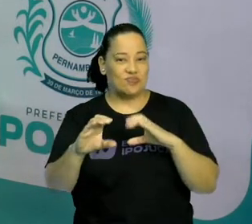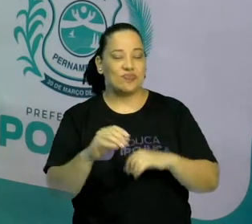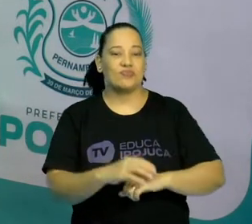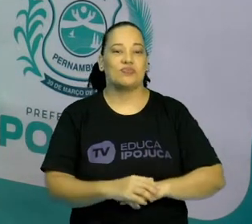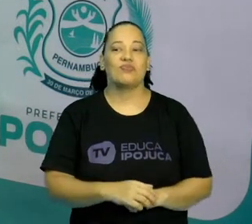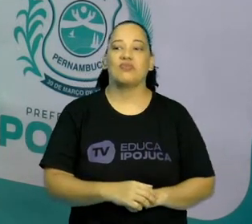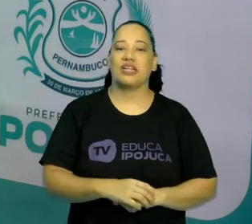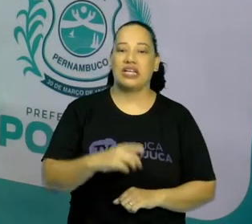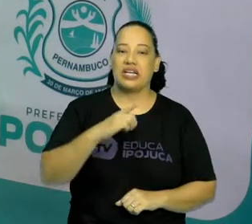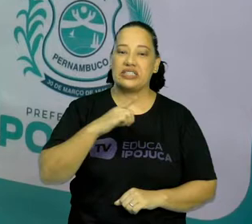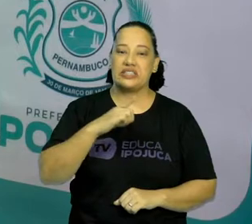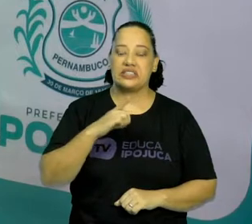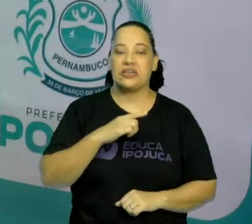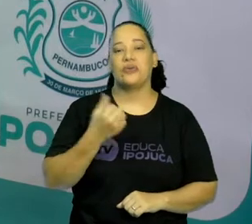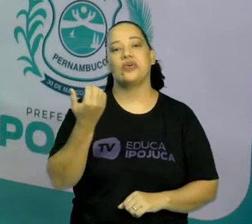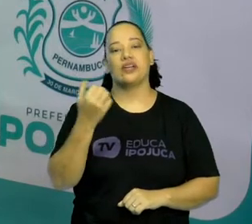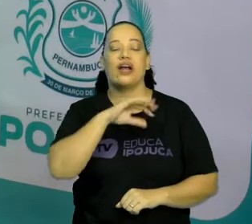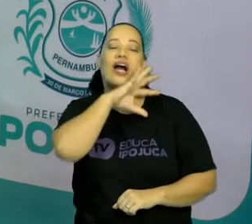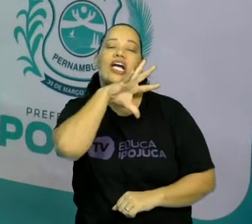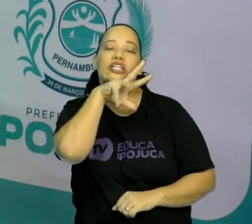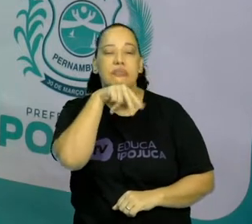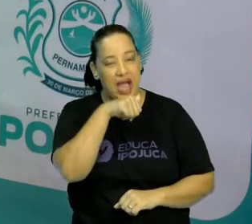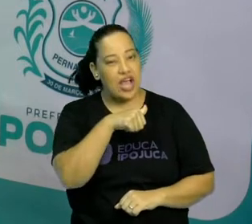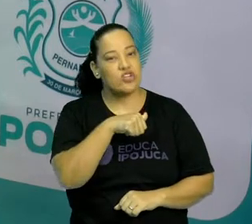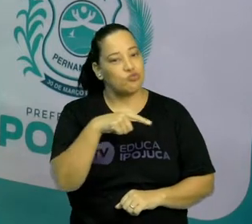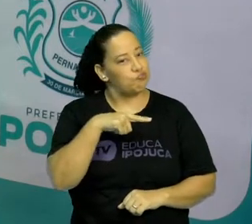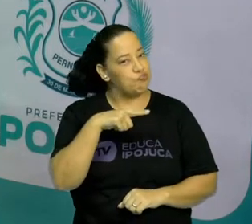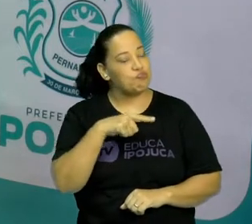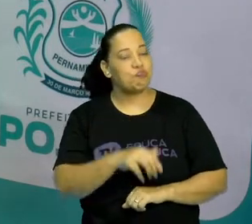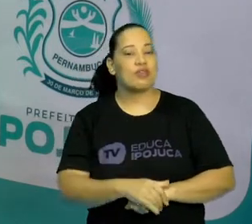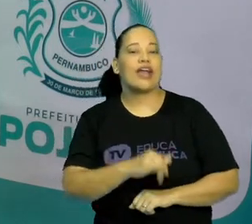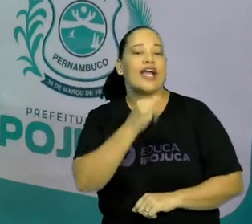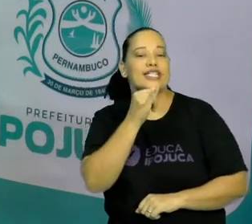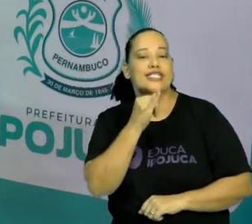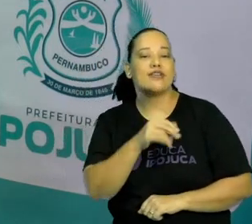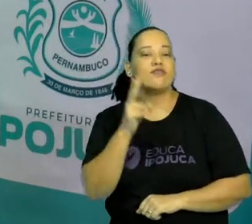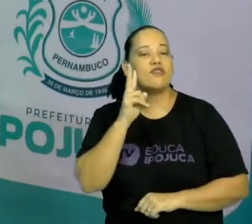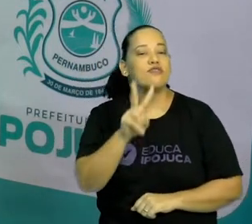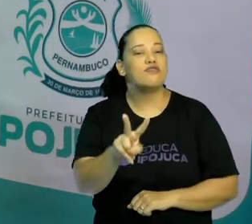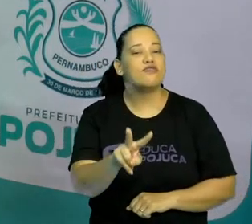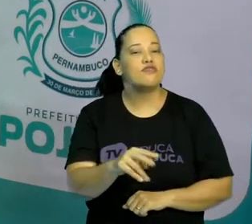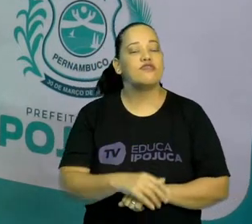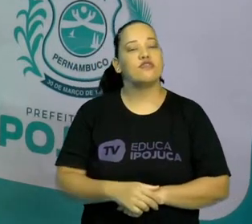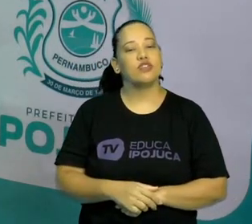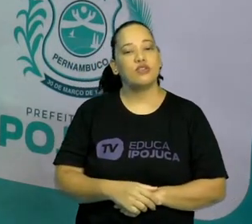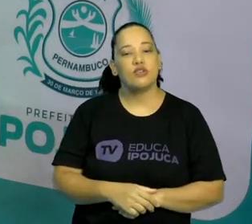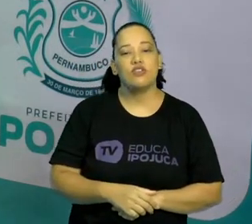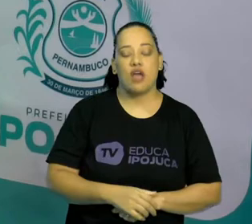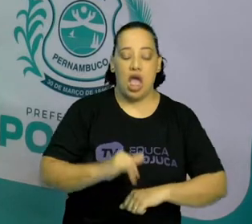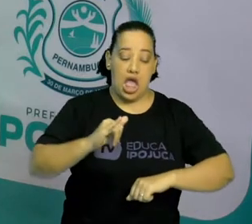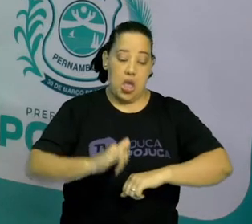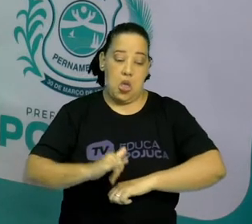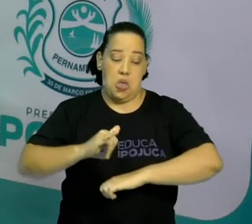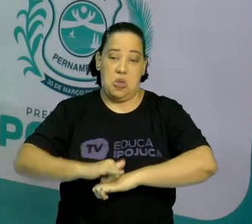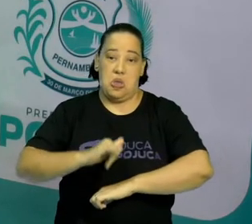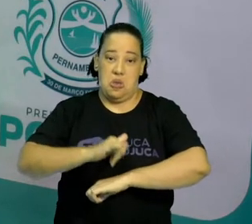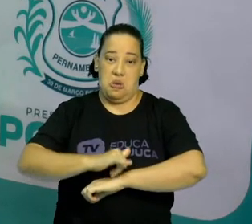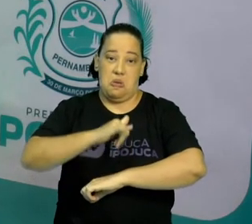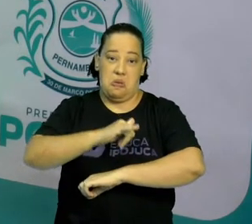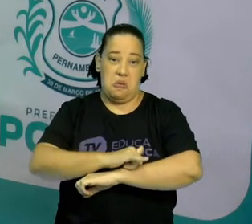aparecem alguns animais, como por exemplo, quem nunca viu a cantiga do sapo não lava o pé?